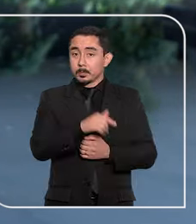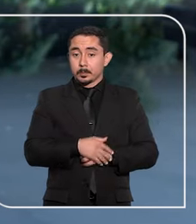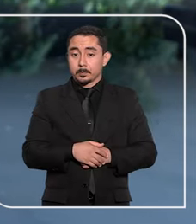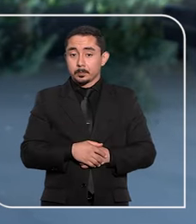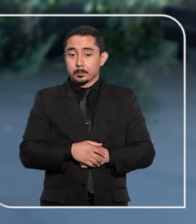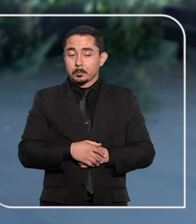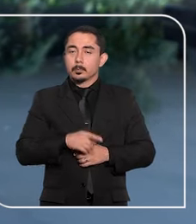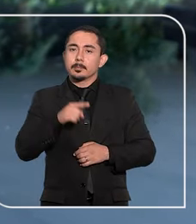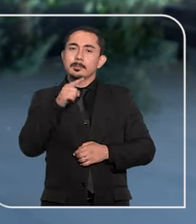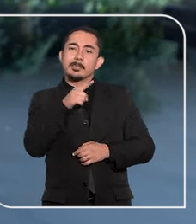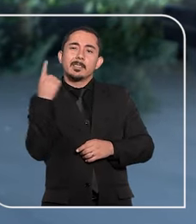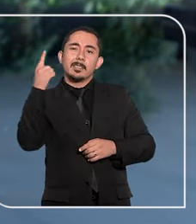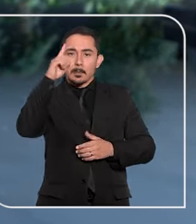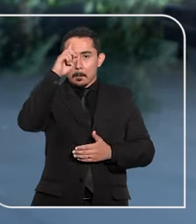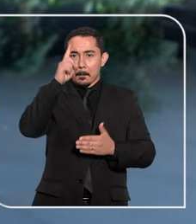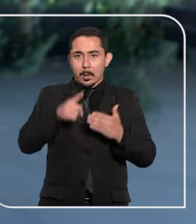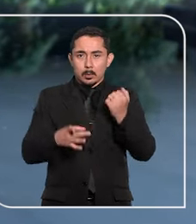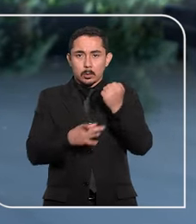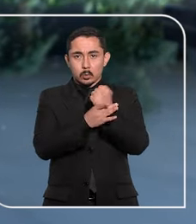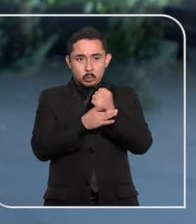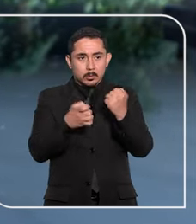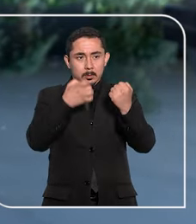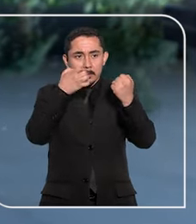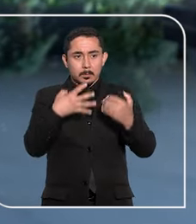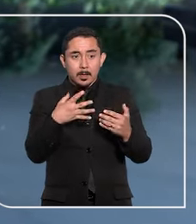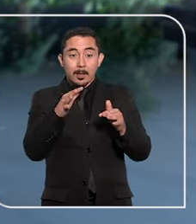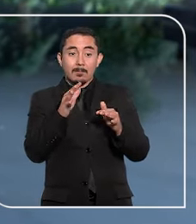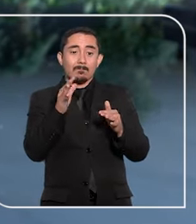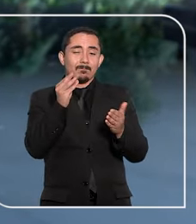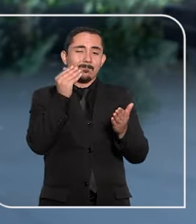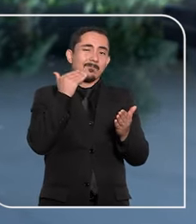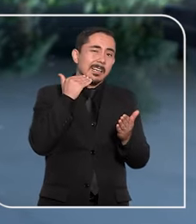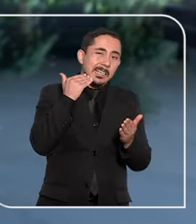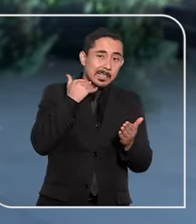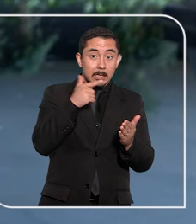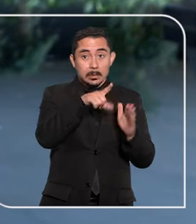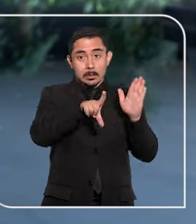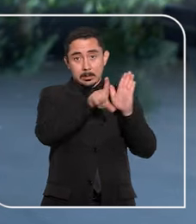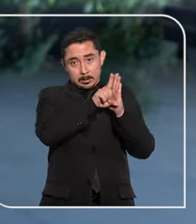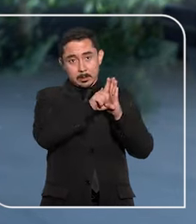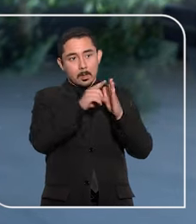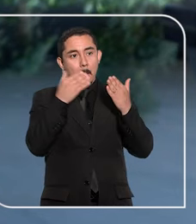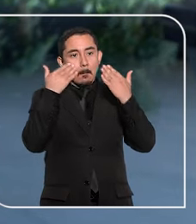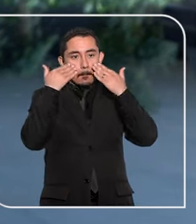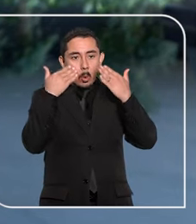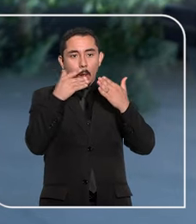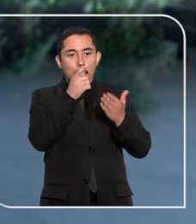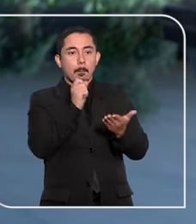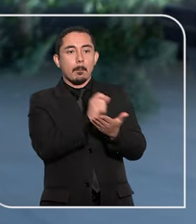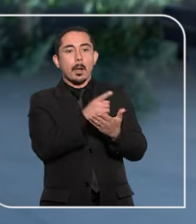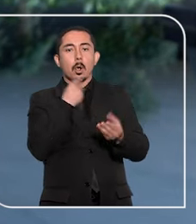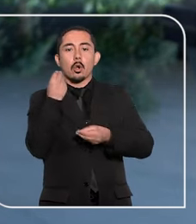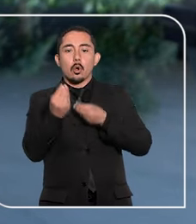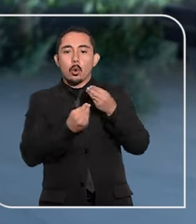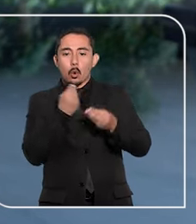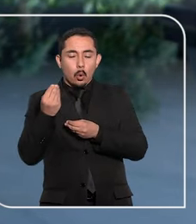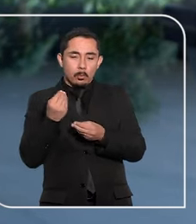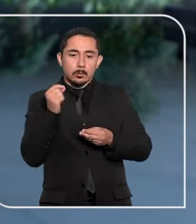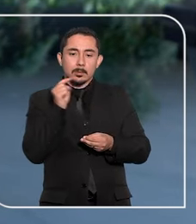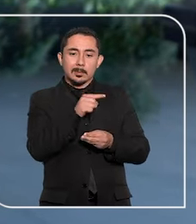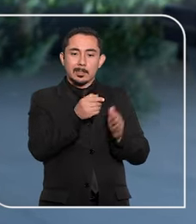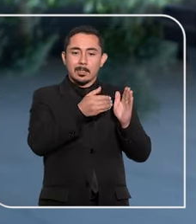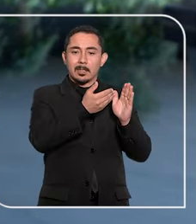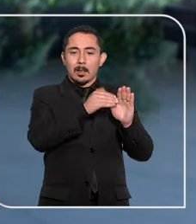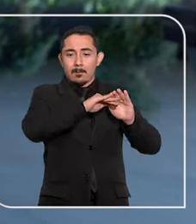justificativa no mandado de segurança explica uma falha na legislação ao não apontar como o pagamento às trabalhadoras